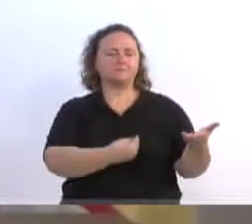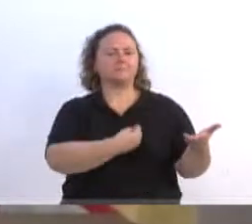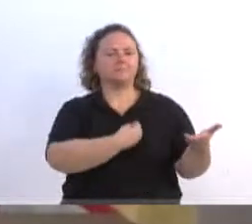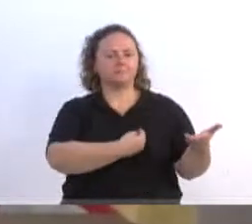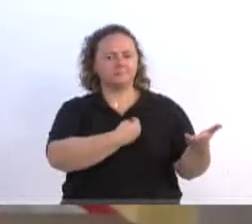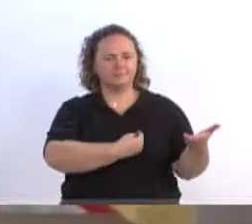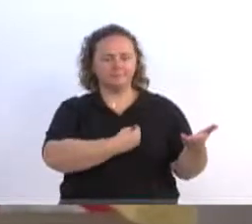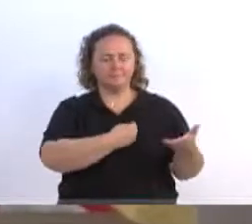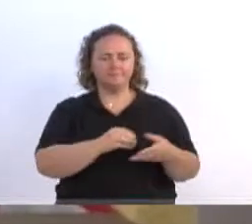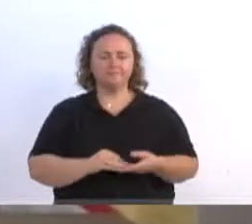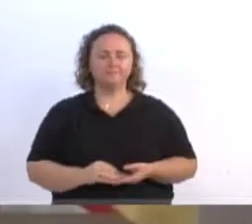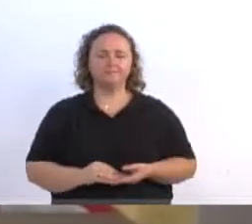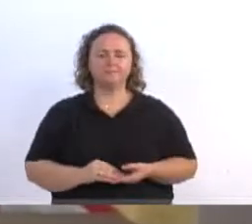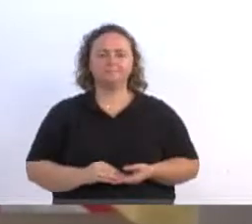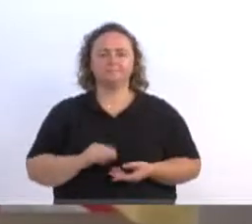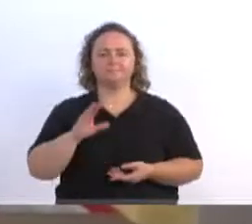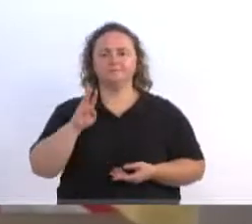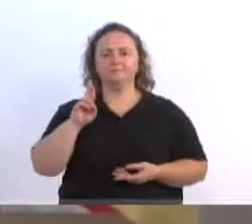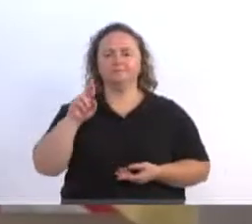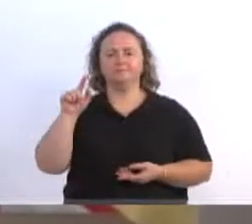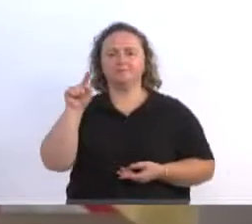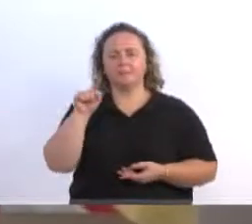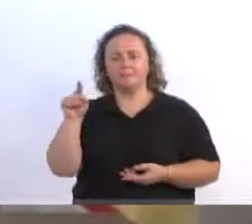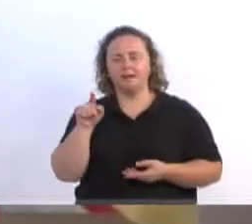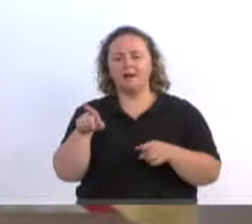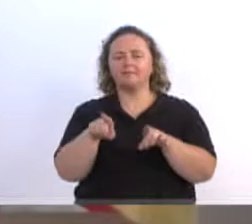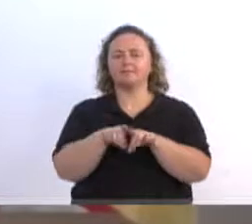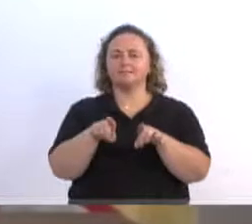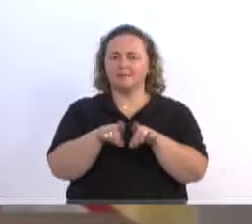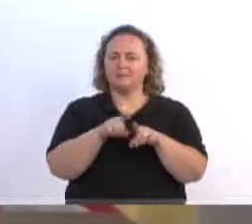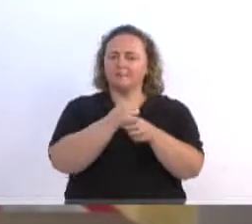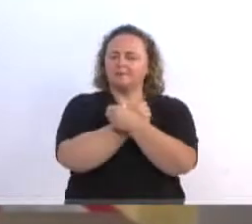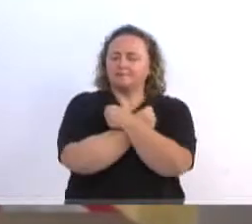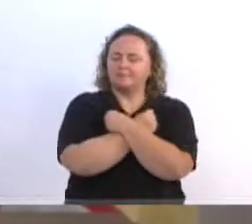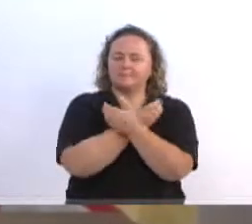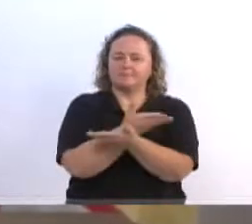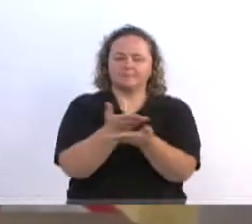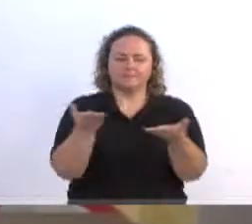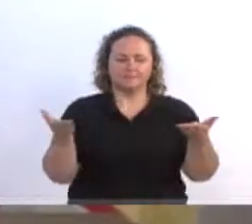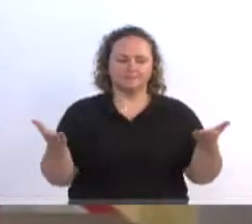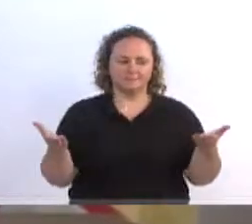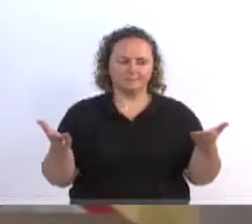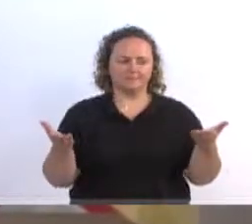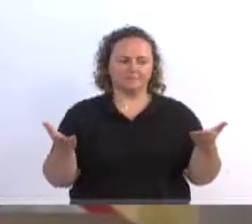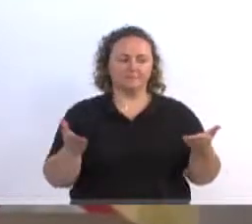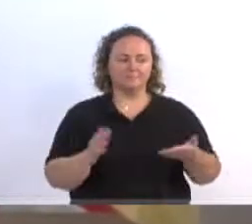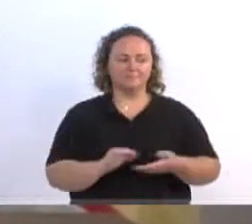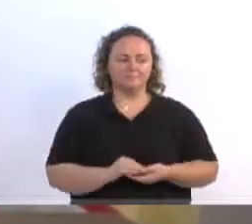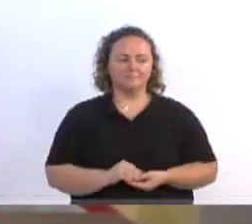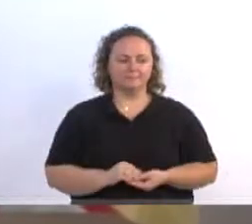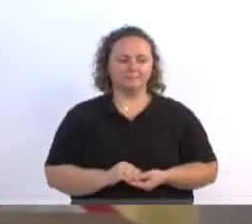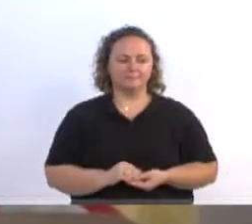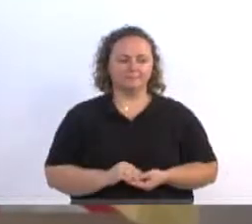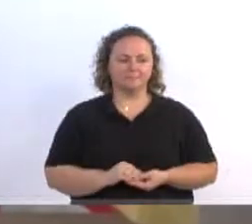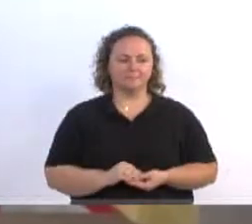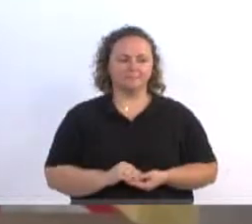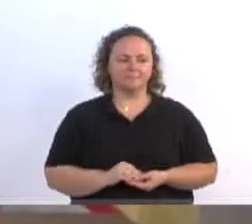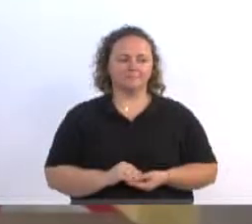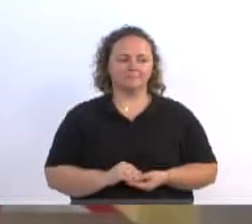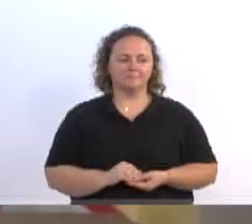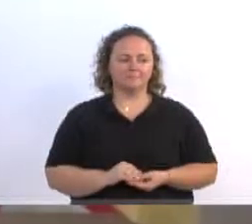O sempre vereador Brazão Calho, também aqui presente no dia de hoje. Um grande abraço a todos. Eu queria iniciar a minha fala,